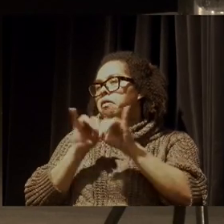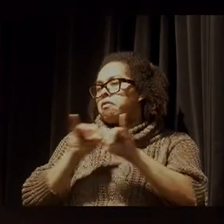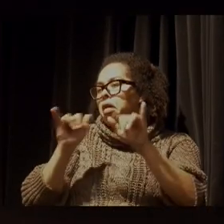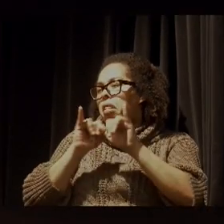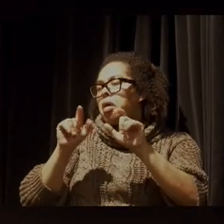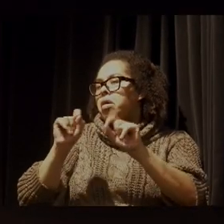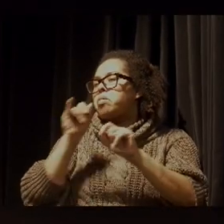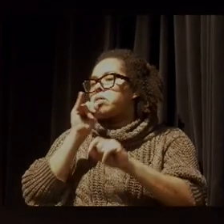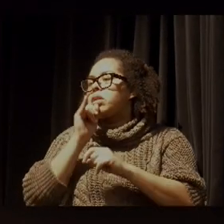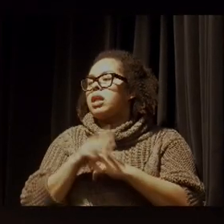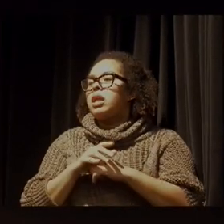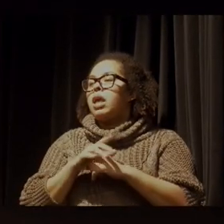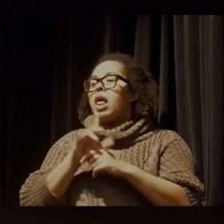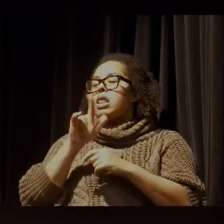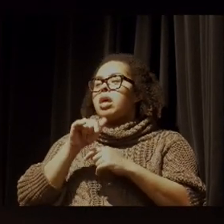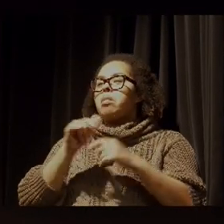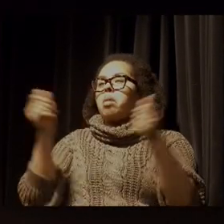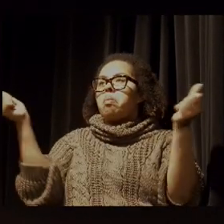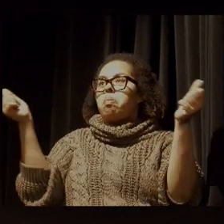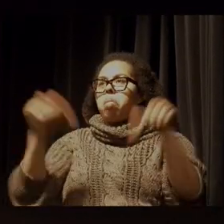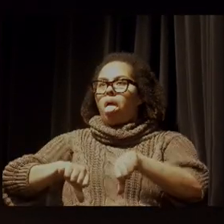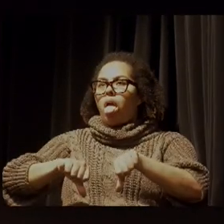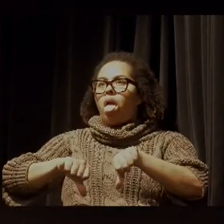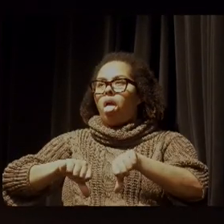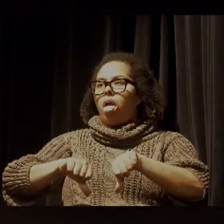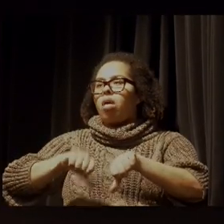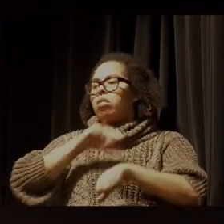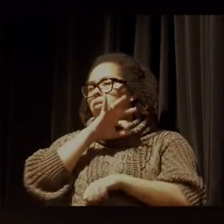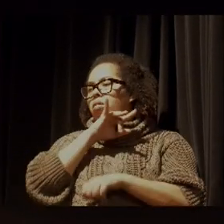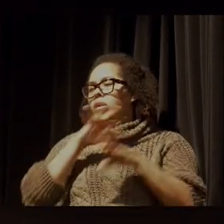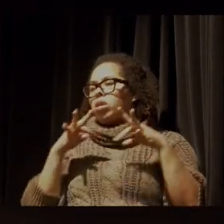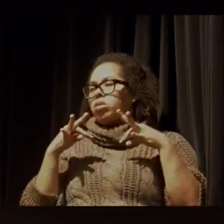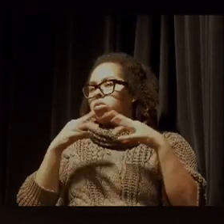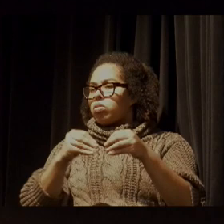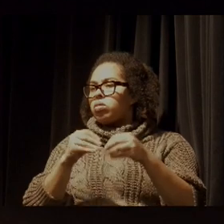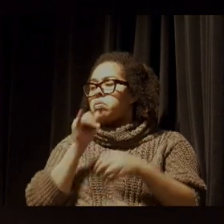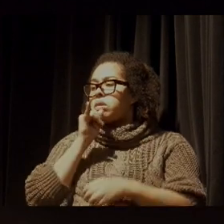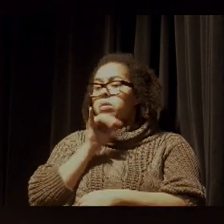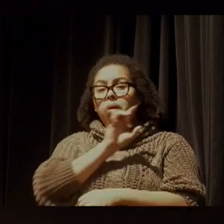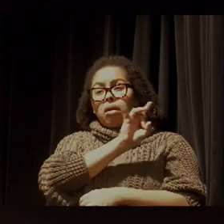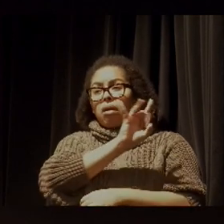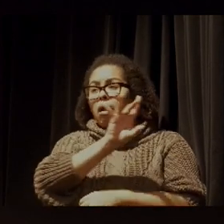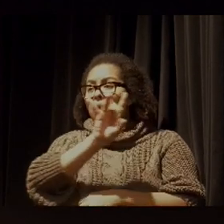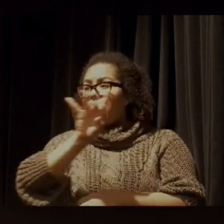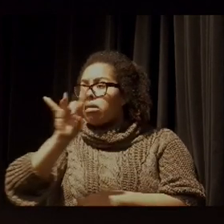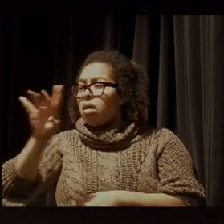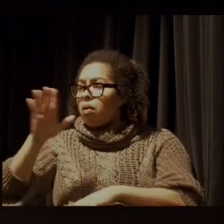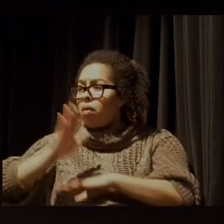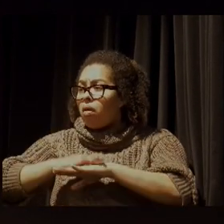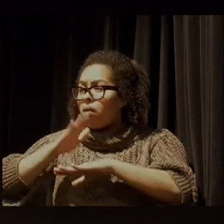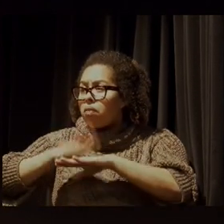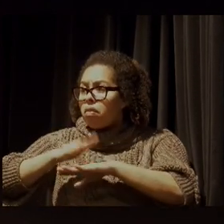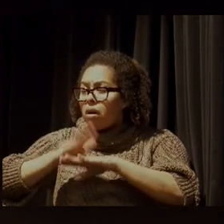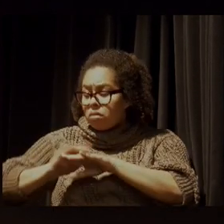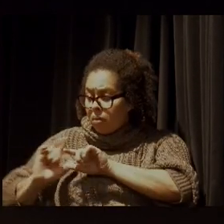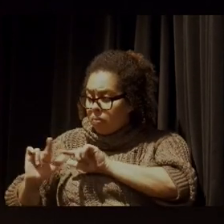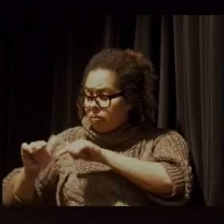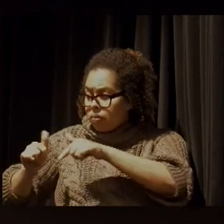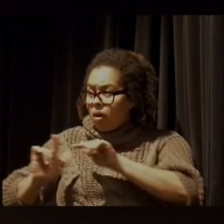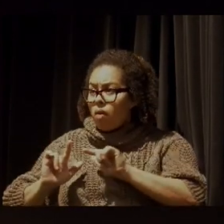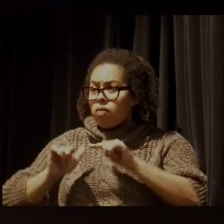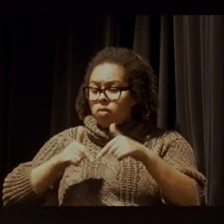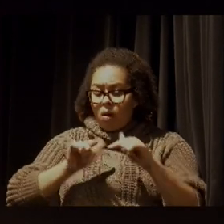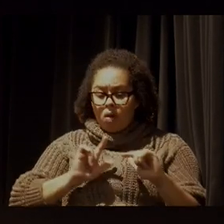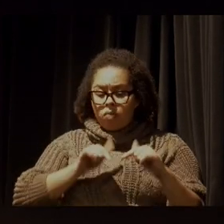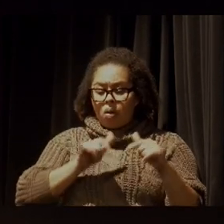catastrofista. Então, a possibilidade de cada um fazer alguma coisa, ela tem um